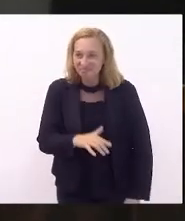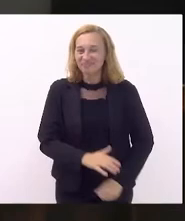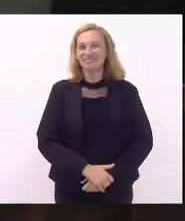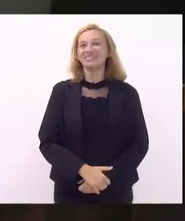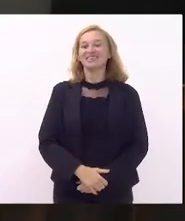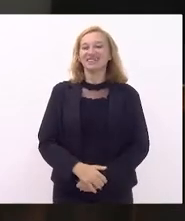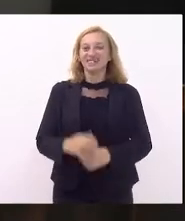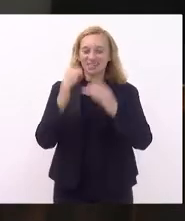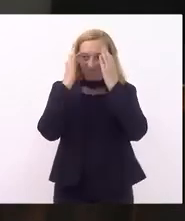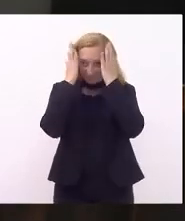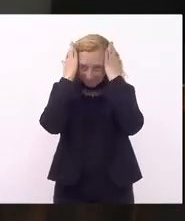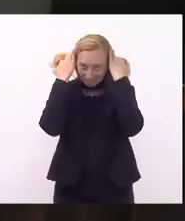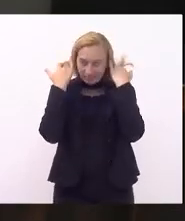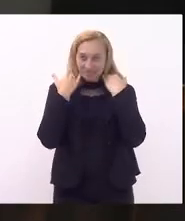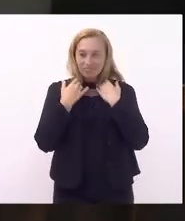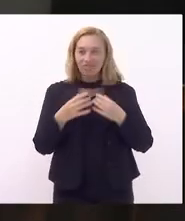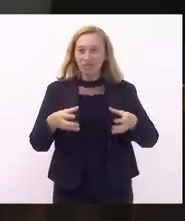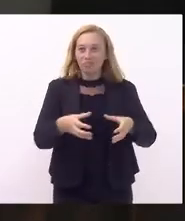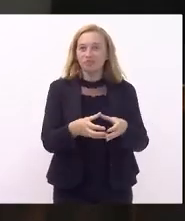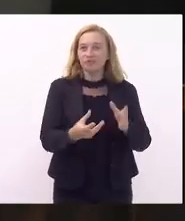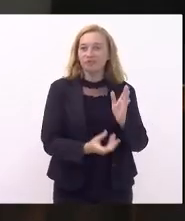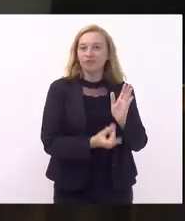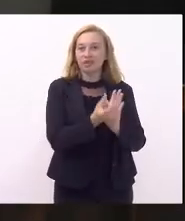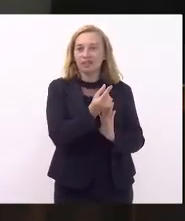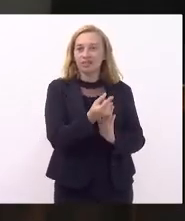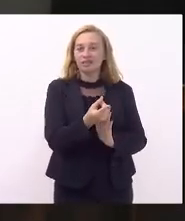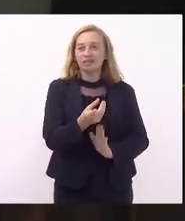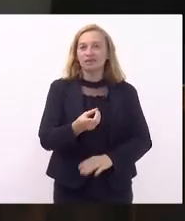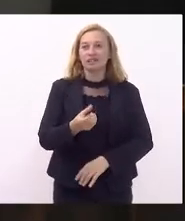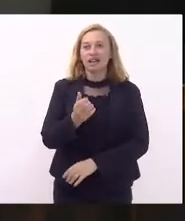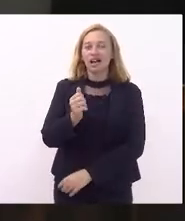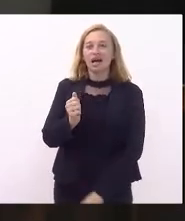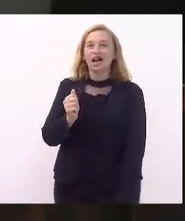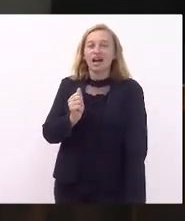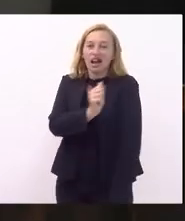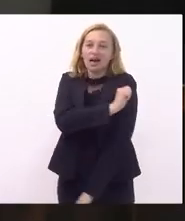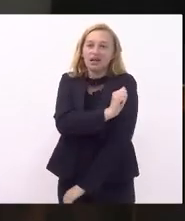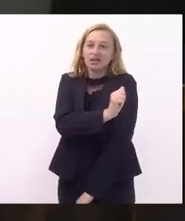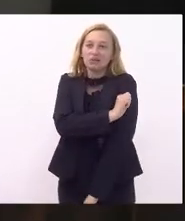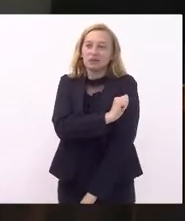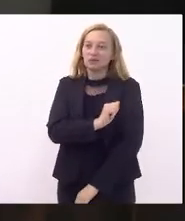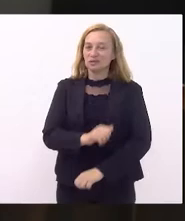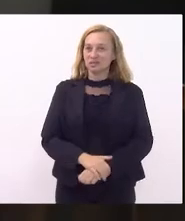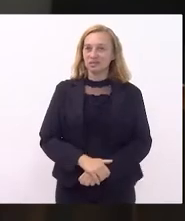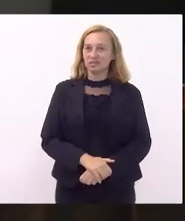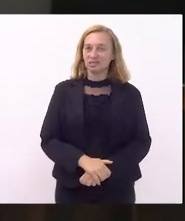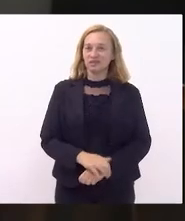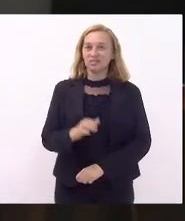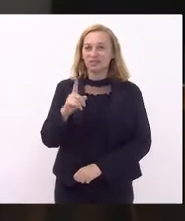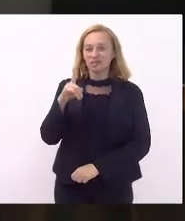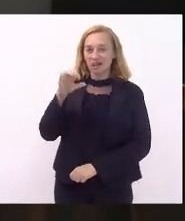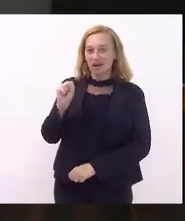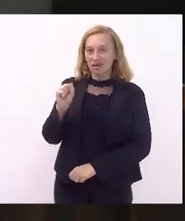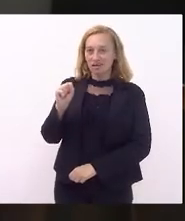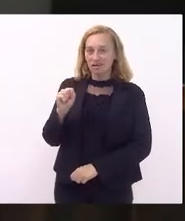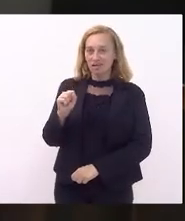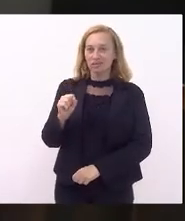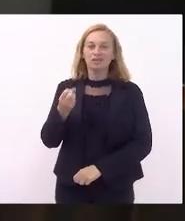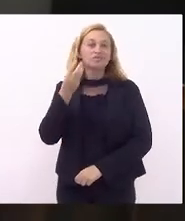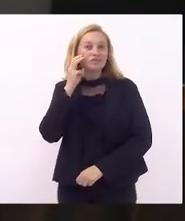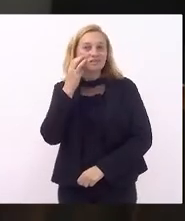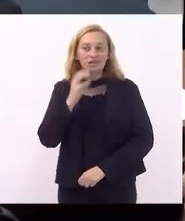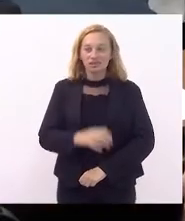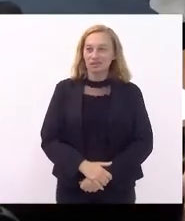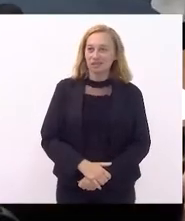Pela Comissão de Economia, o aluno da aula do Carlos Augusto, Valdeque